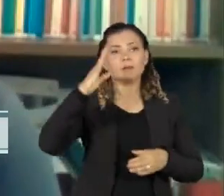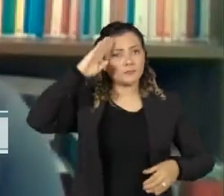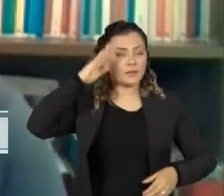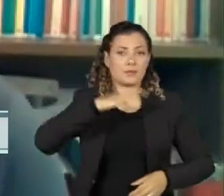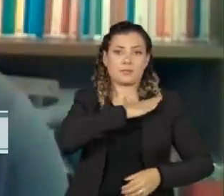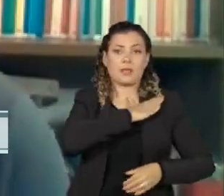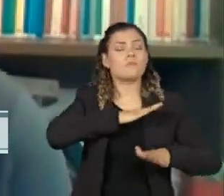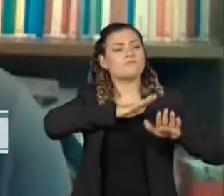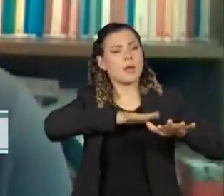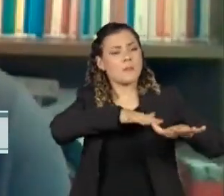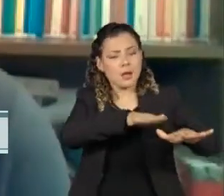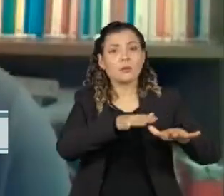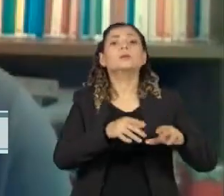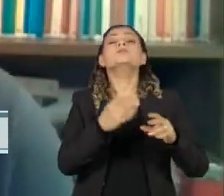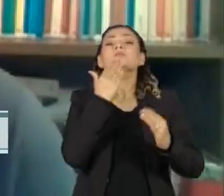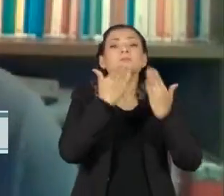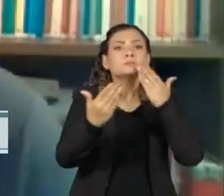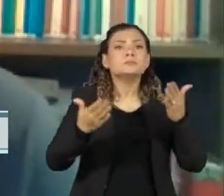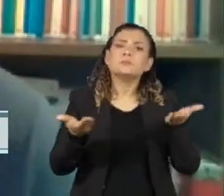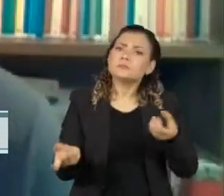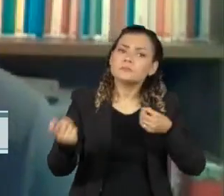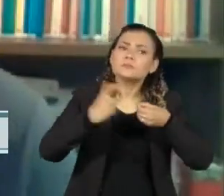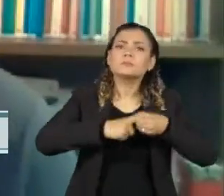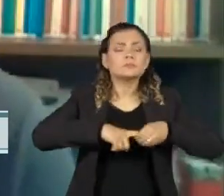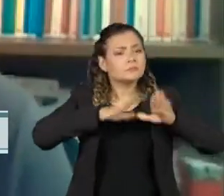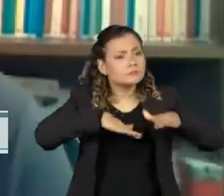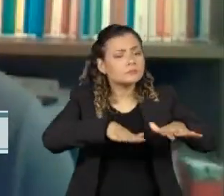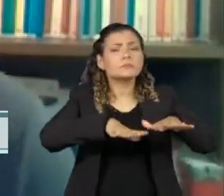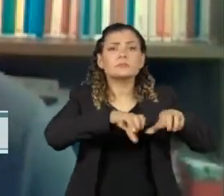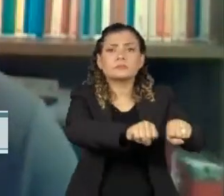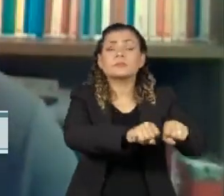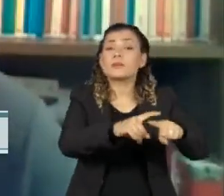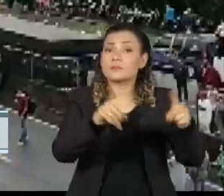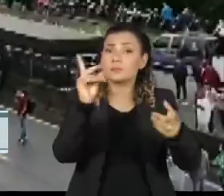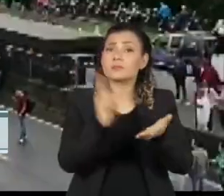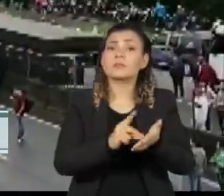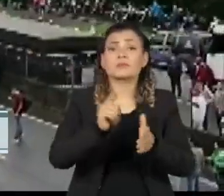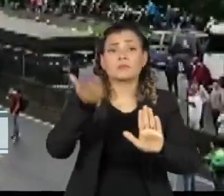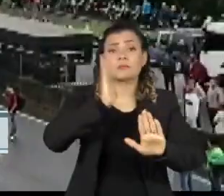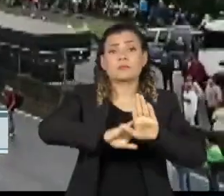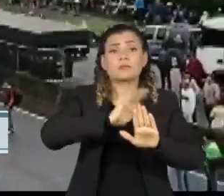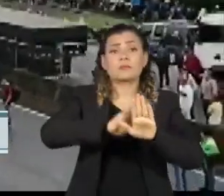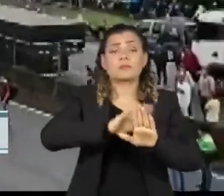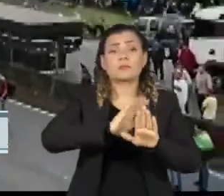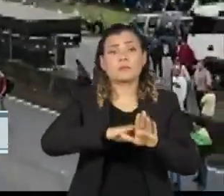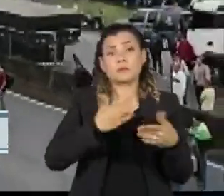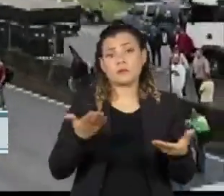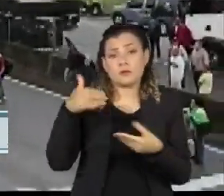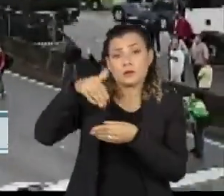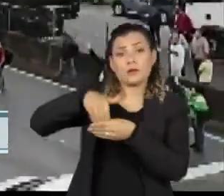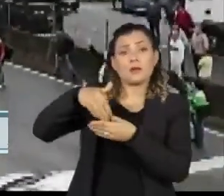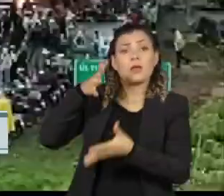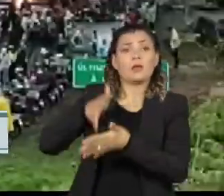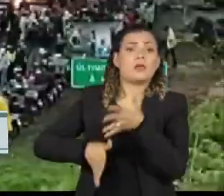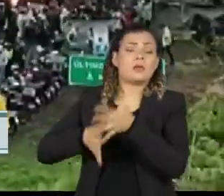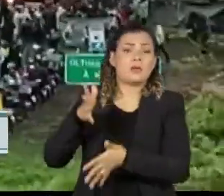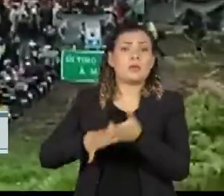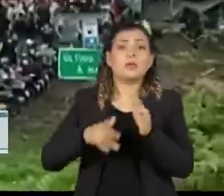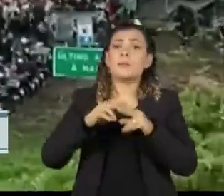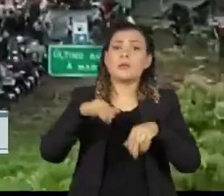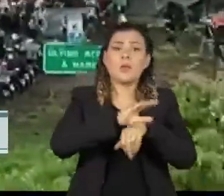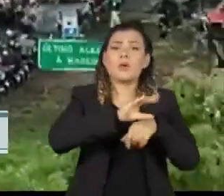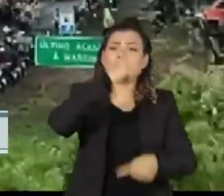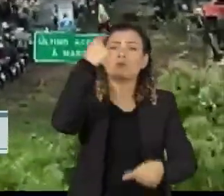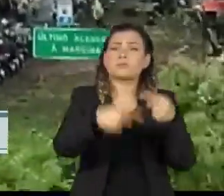intervenção militar, mas isso não passa de uma pedalada eleitoral. Esses movimentos inconstitucionais que não